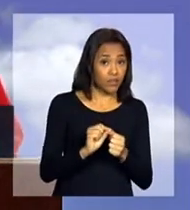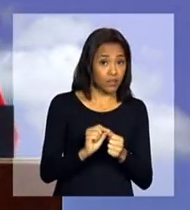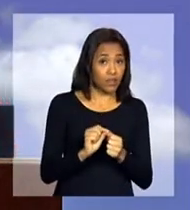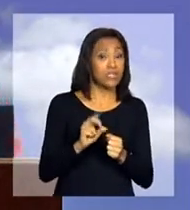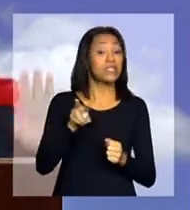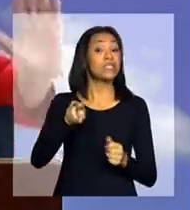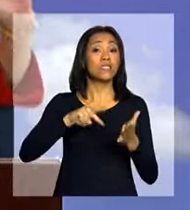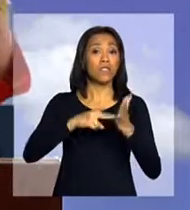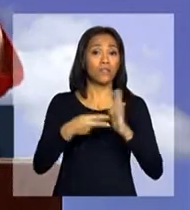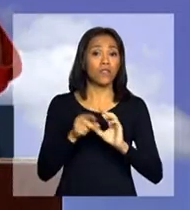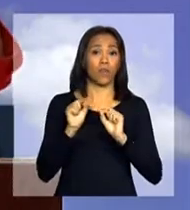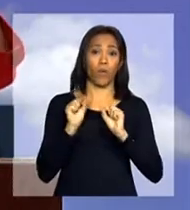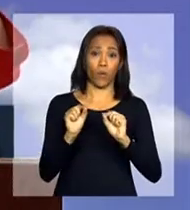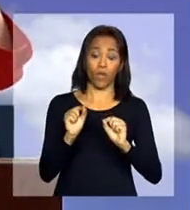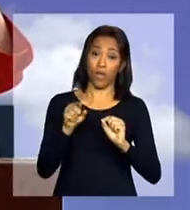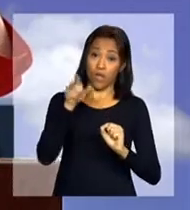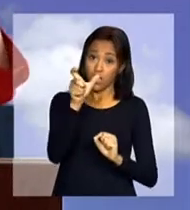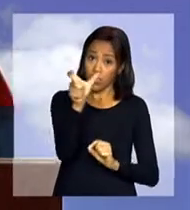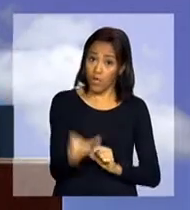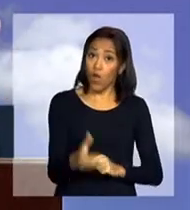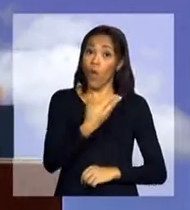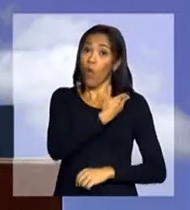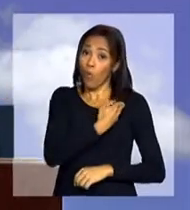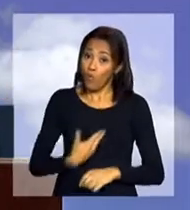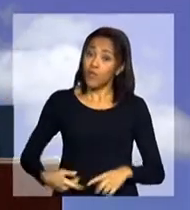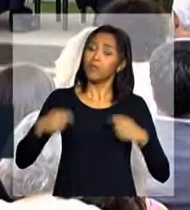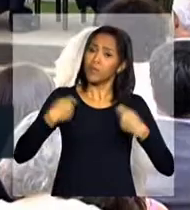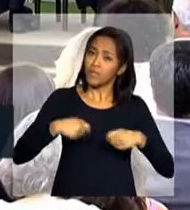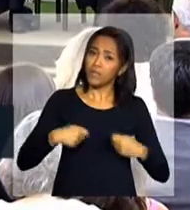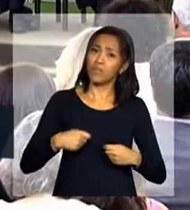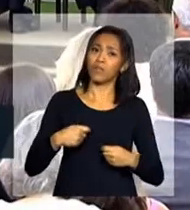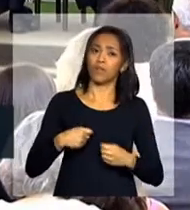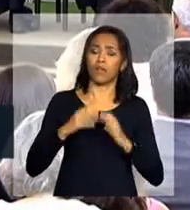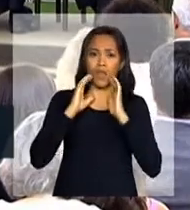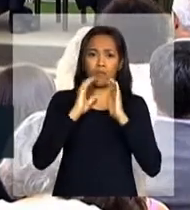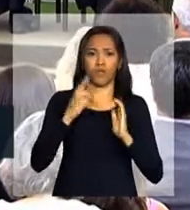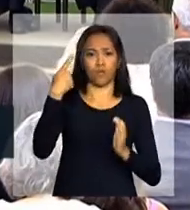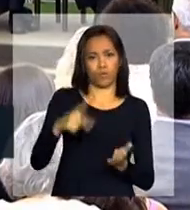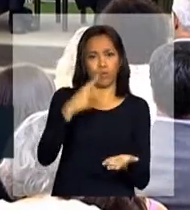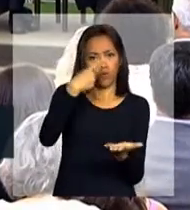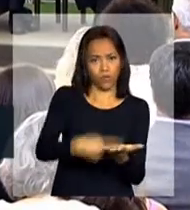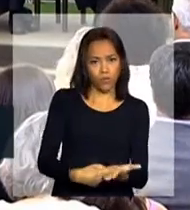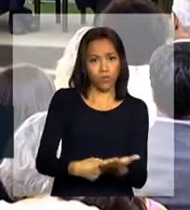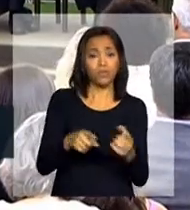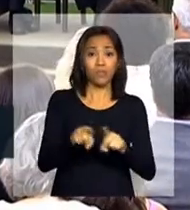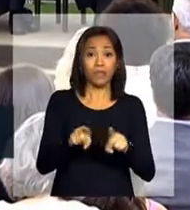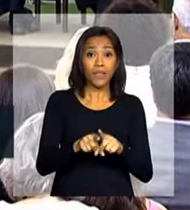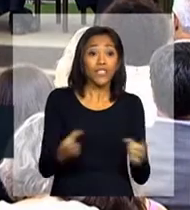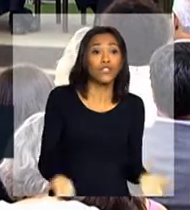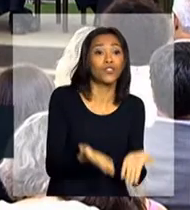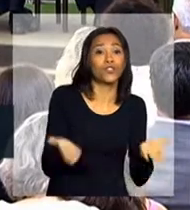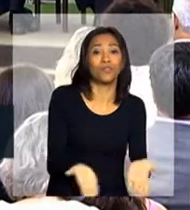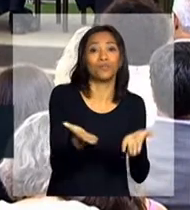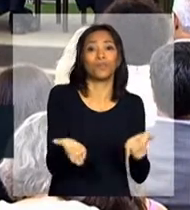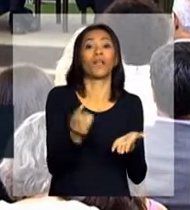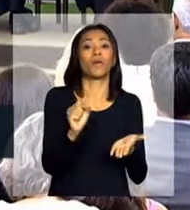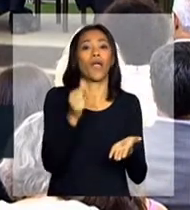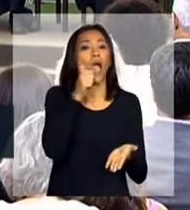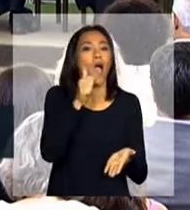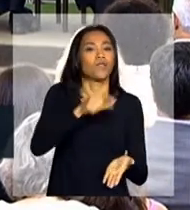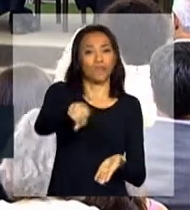governo, significa que o governo tem de fazer a sua parte e tem de estimular as próprias mulheres,